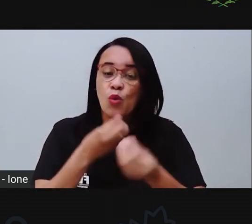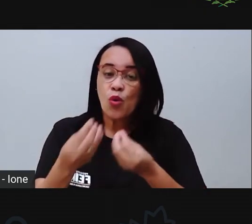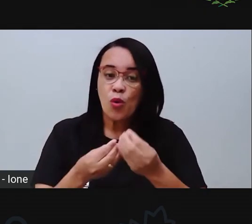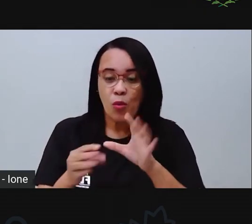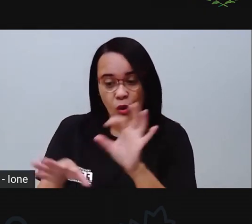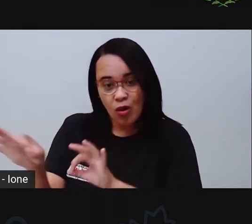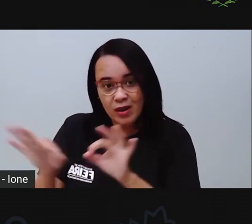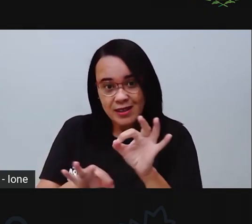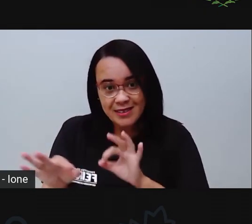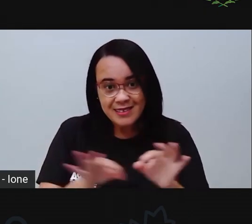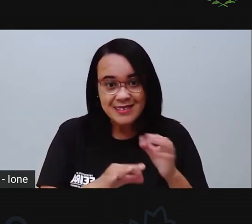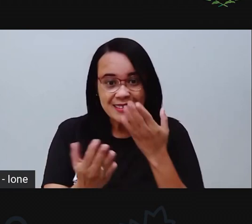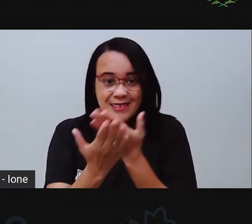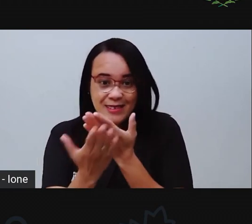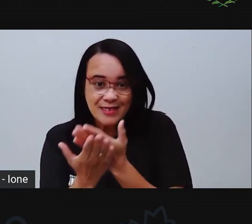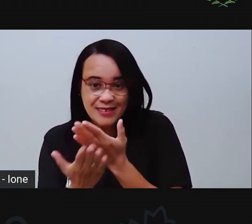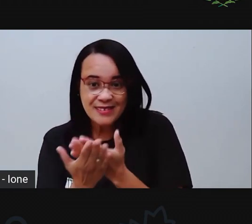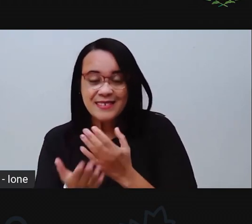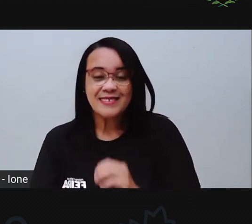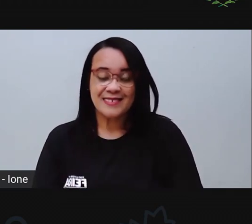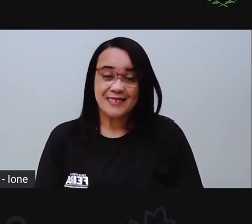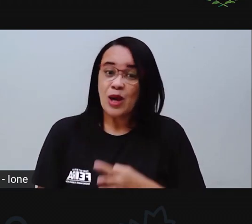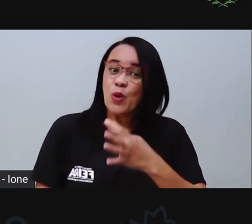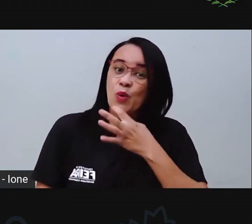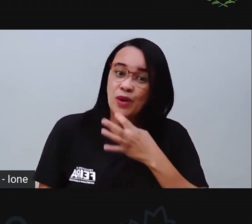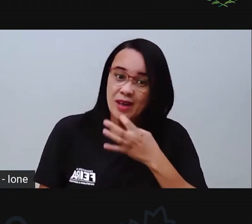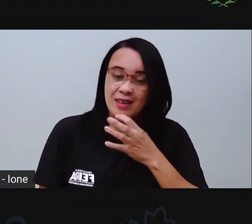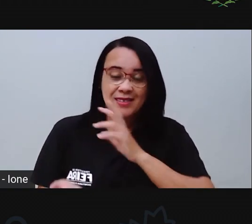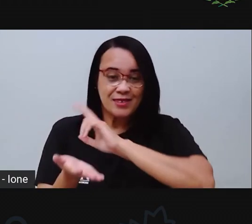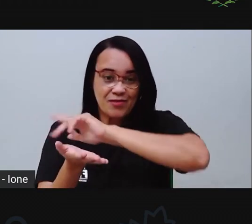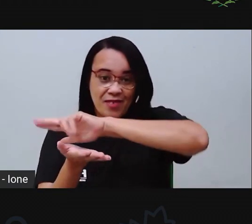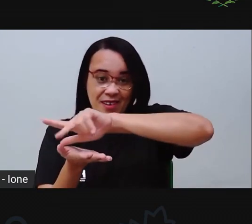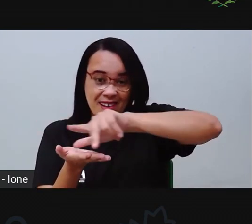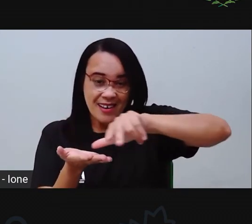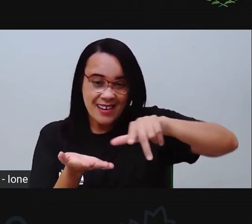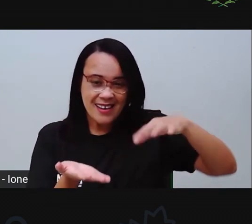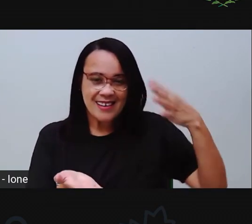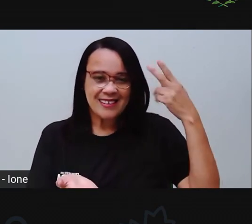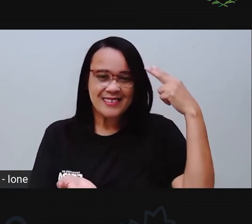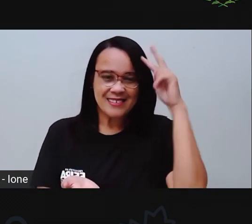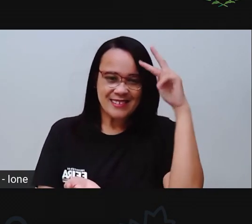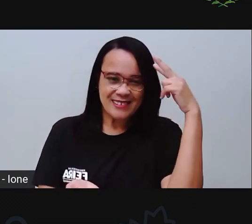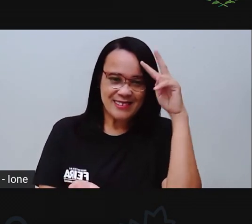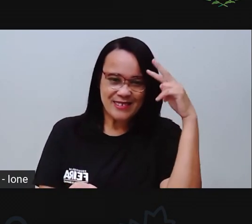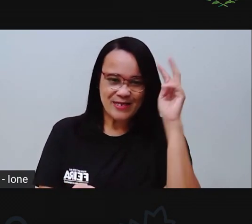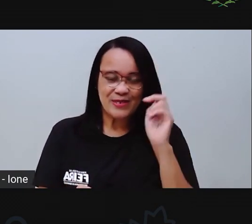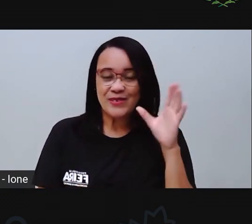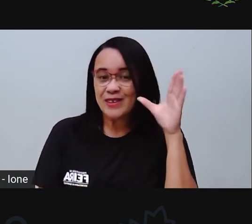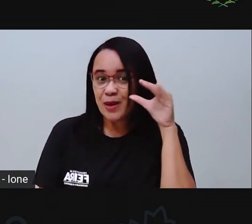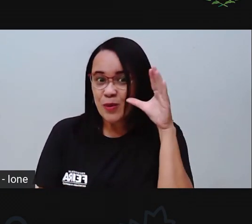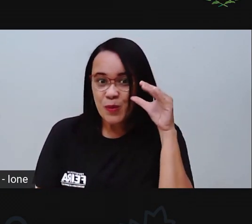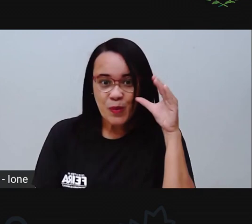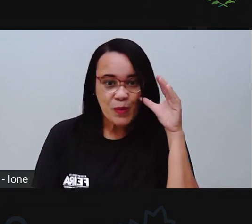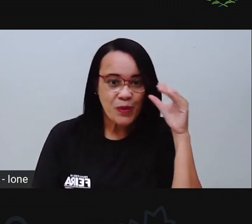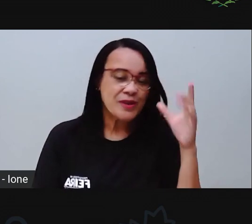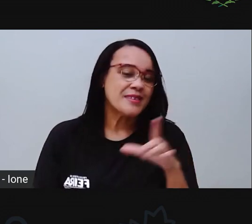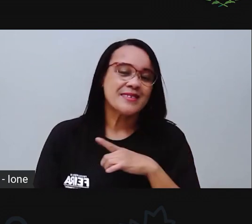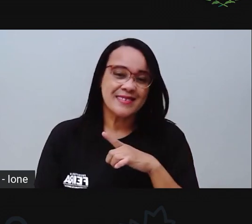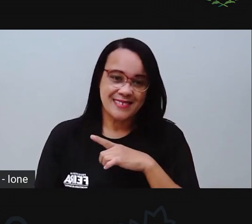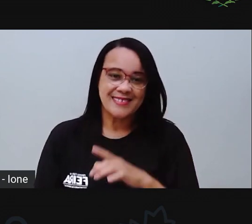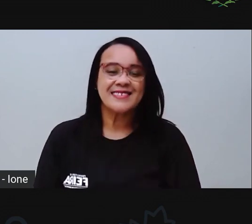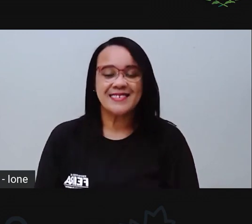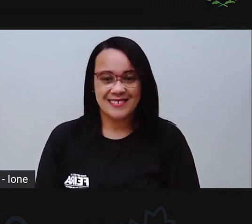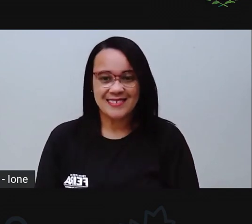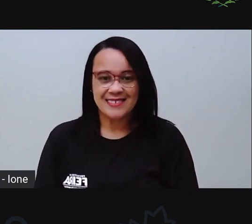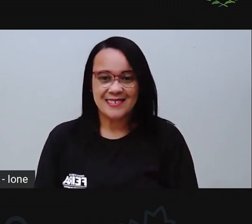conhecendo várias histórias muito interessantes que antes a Pró não conhecia, né? E aí, graças aqui às nossas aulas,